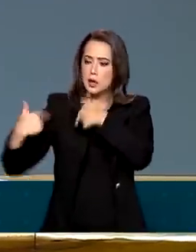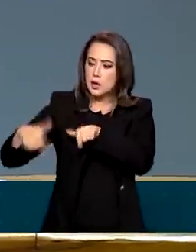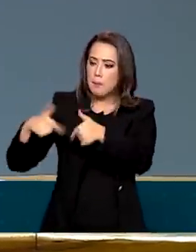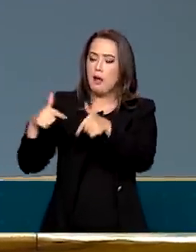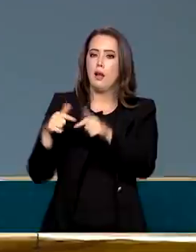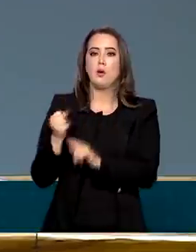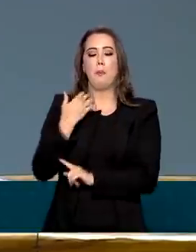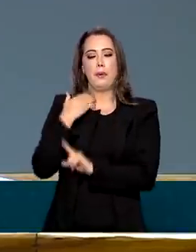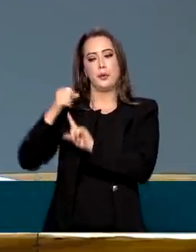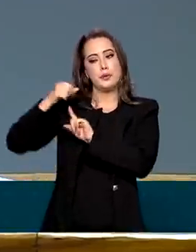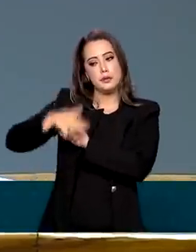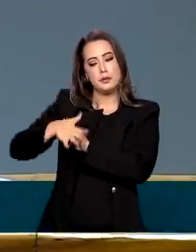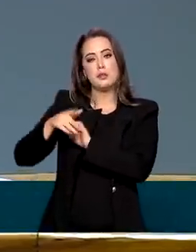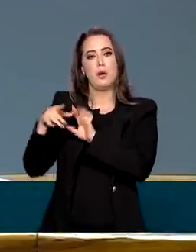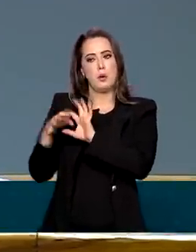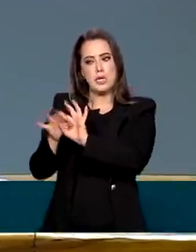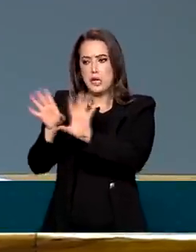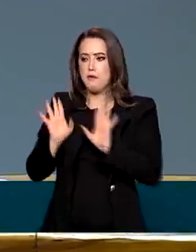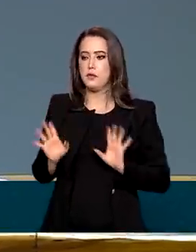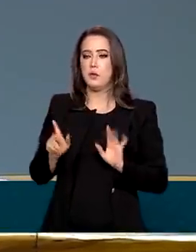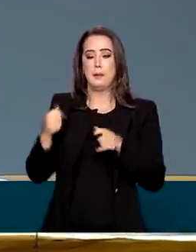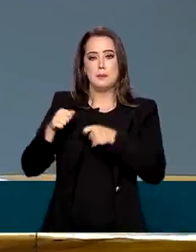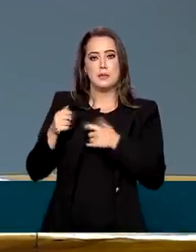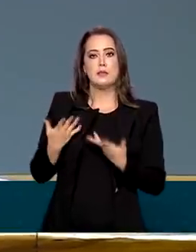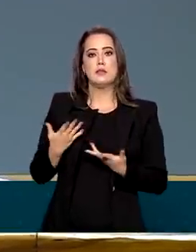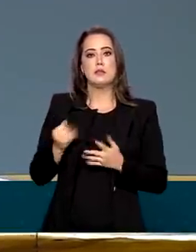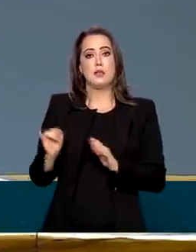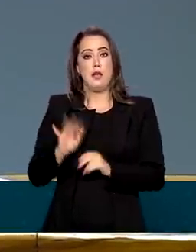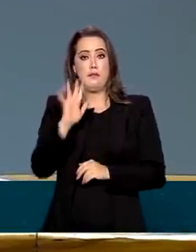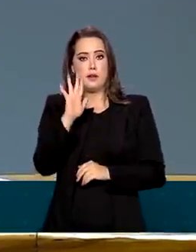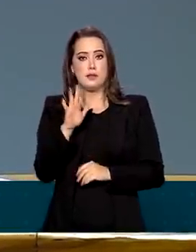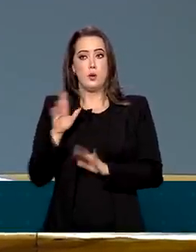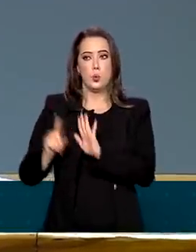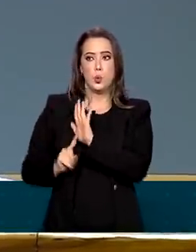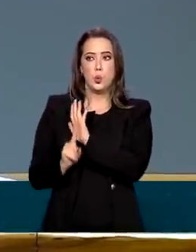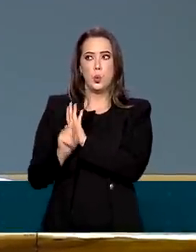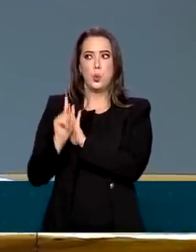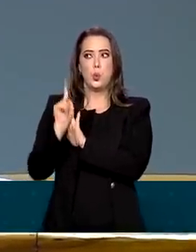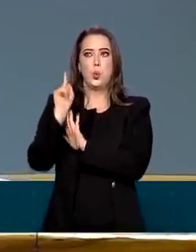independente para isso. Se a inflação está subindo, ele tem que correr um pouco mais rápido.